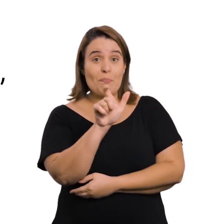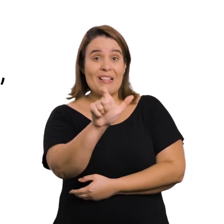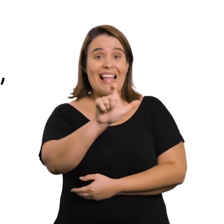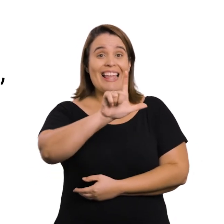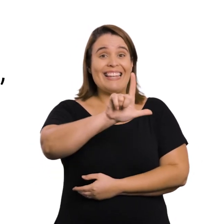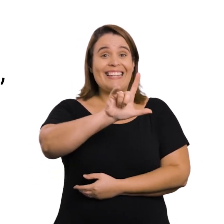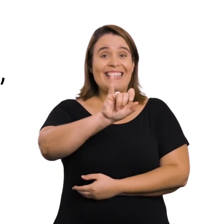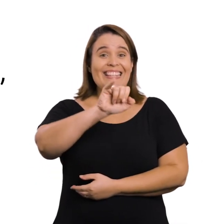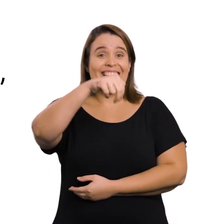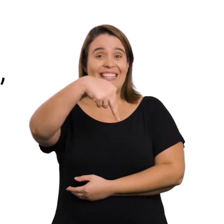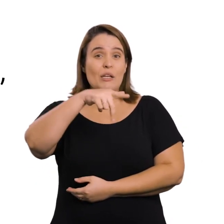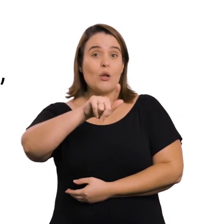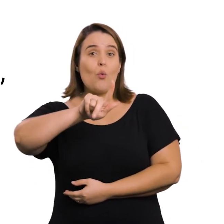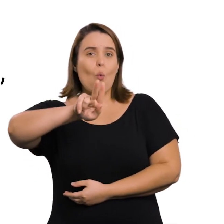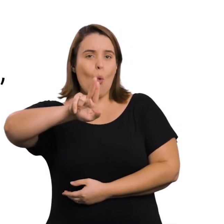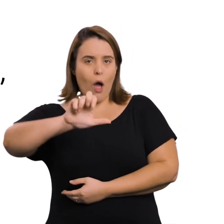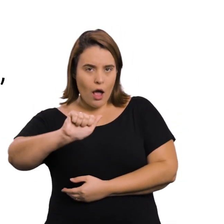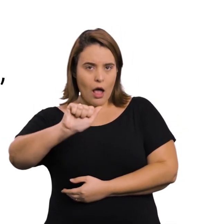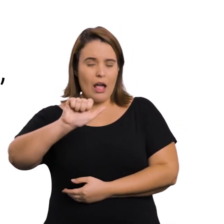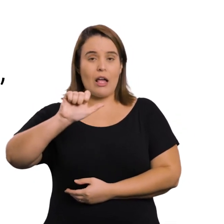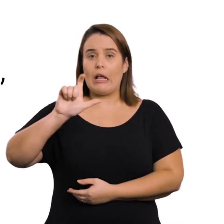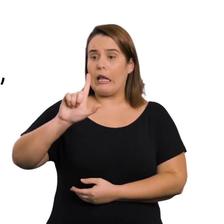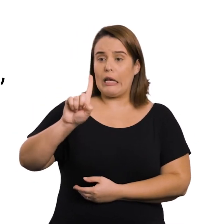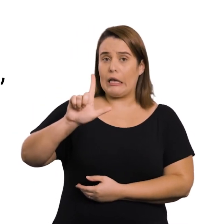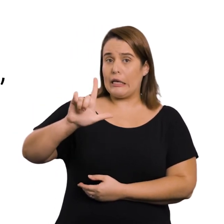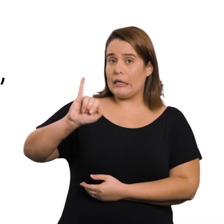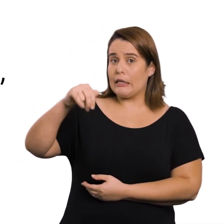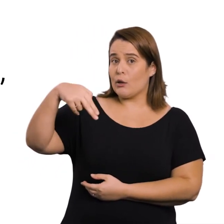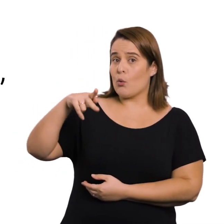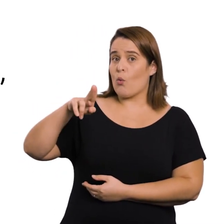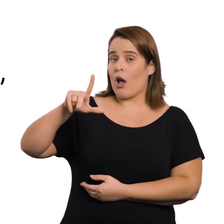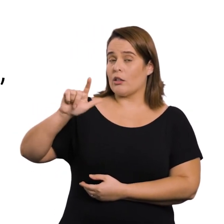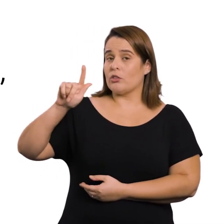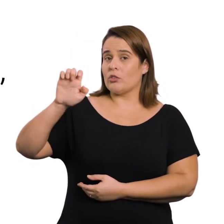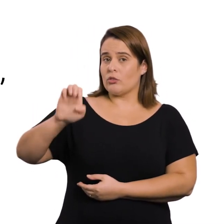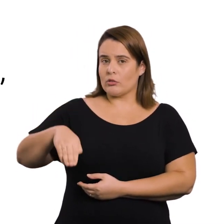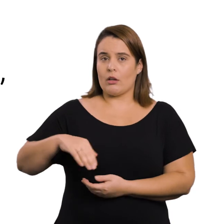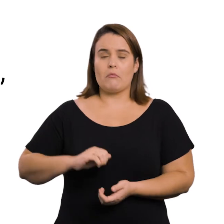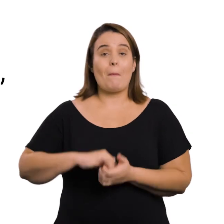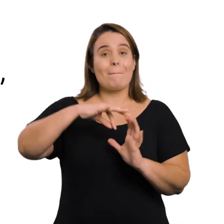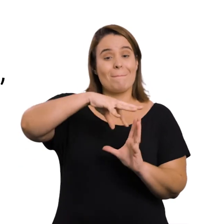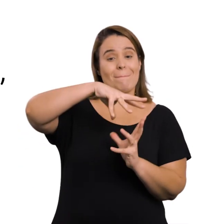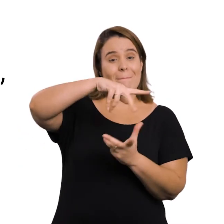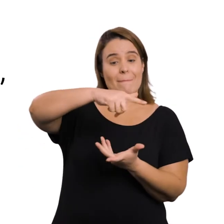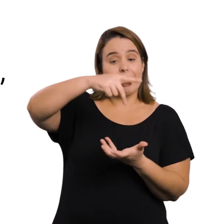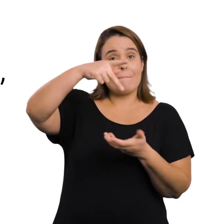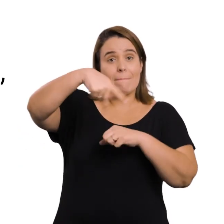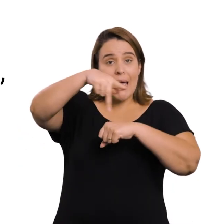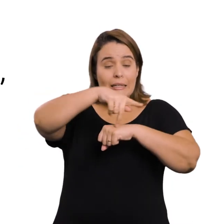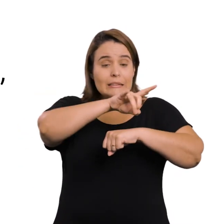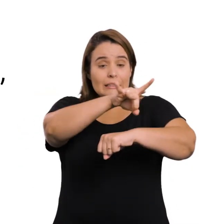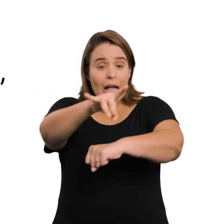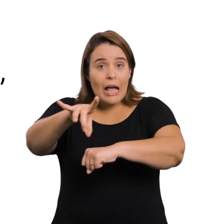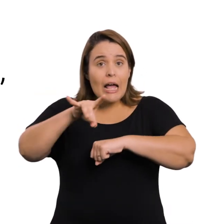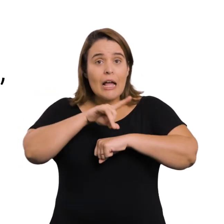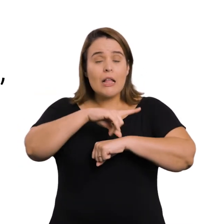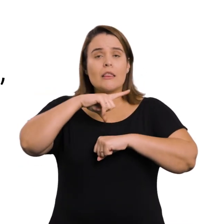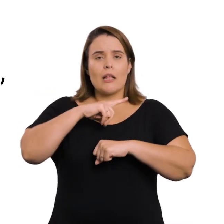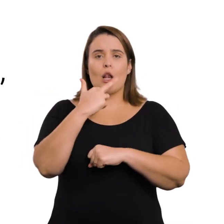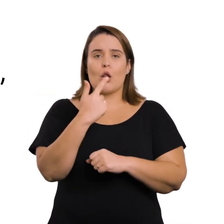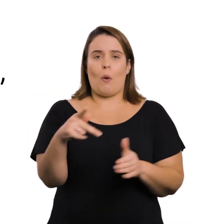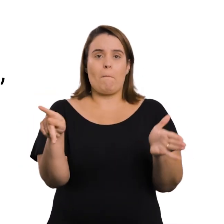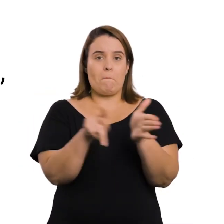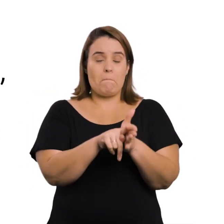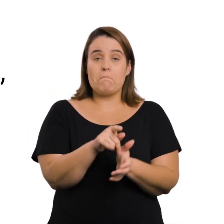linguagem Diferente do que muitos imaginam, a língua de sinais não é universal Cada país possui sua